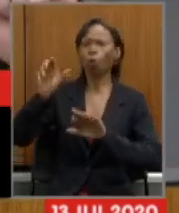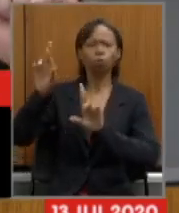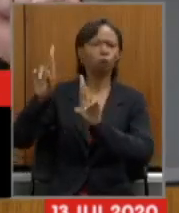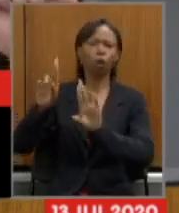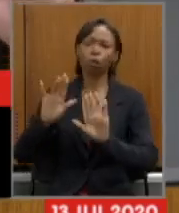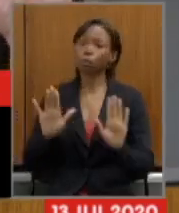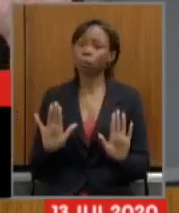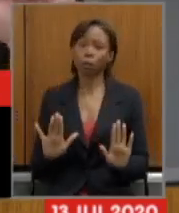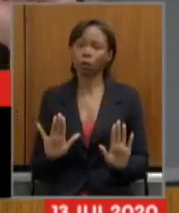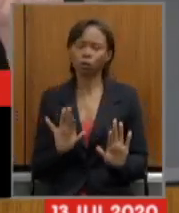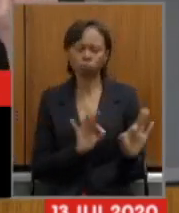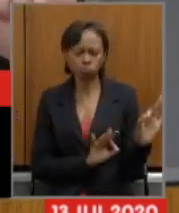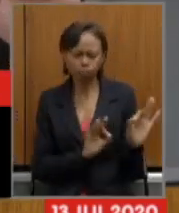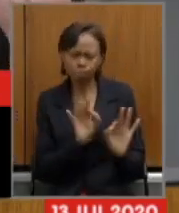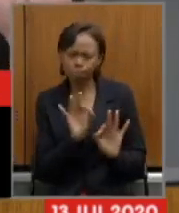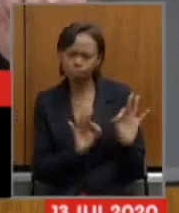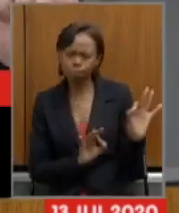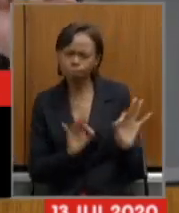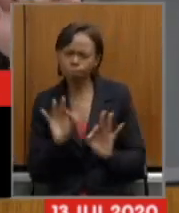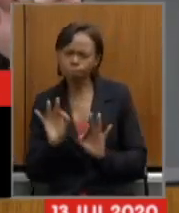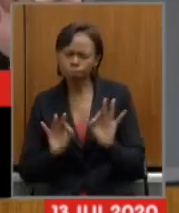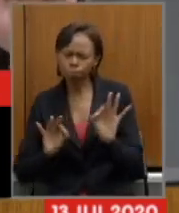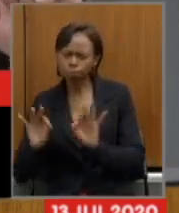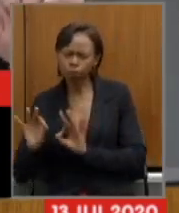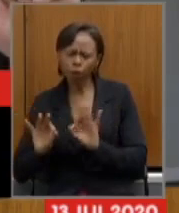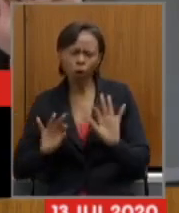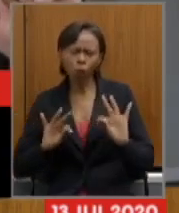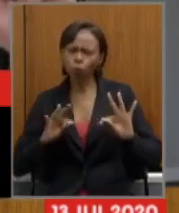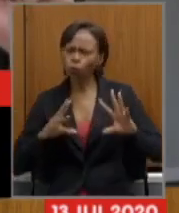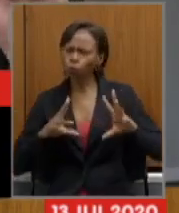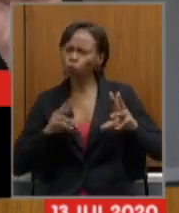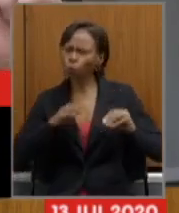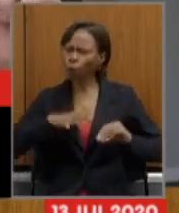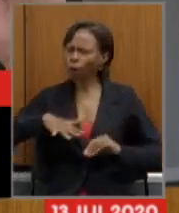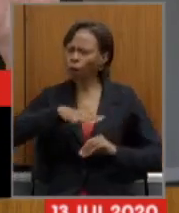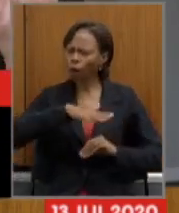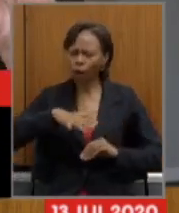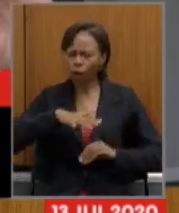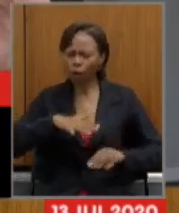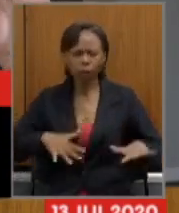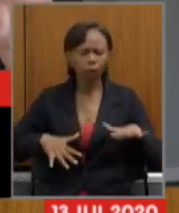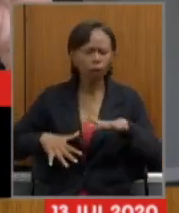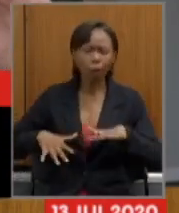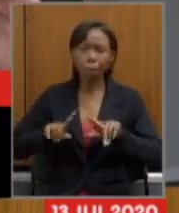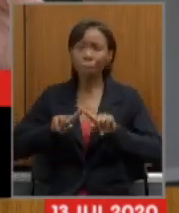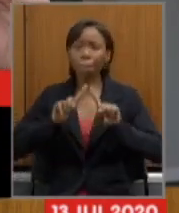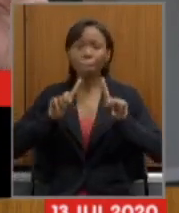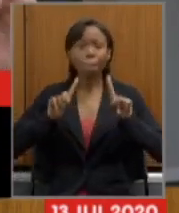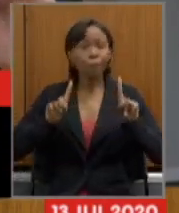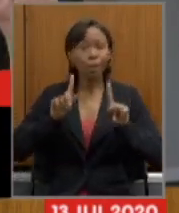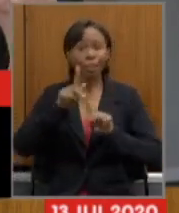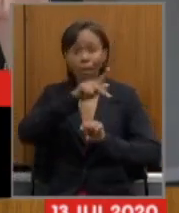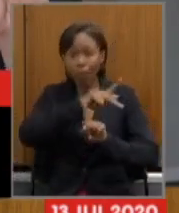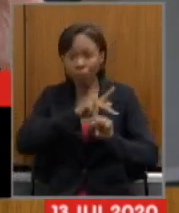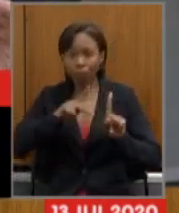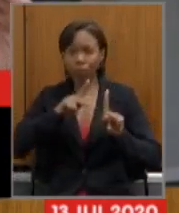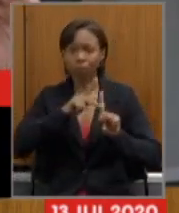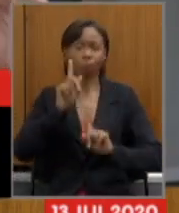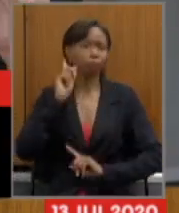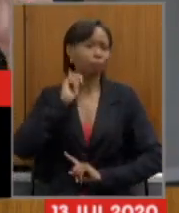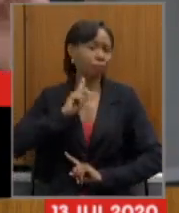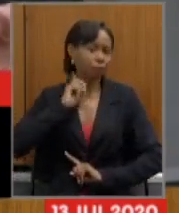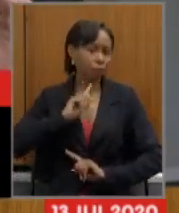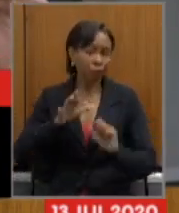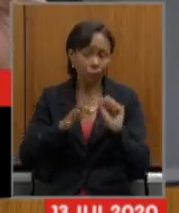em todas as pontas só que realmente a Previdência de Minas para garantir